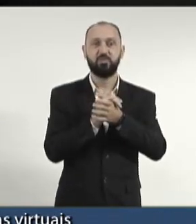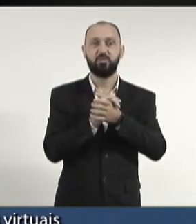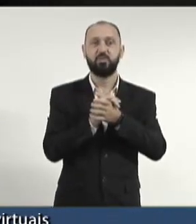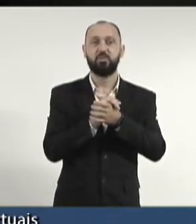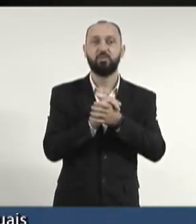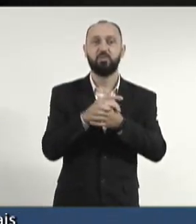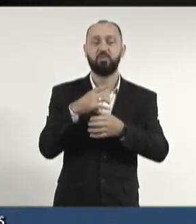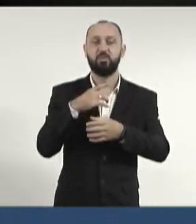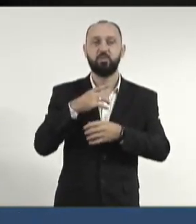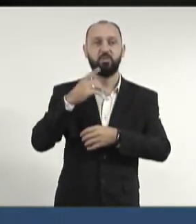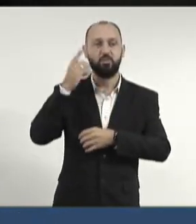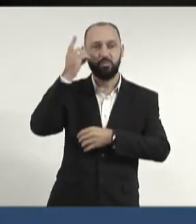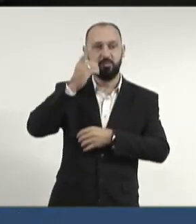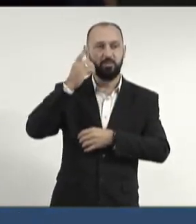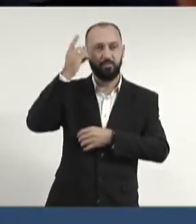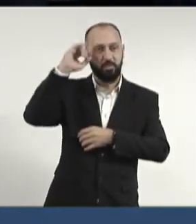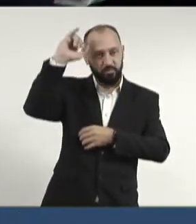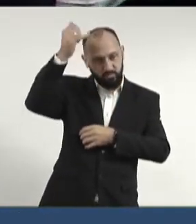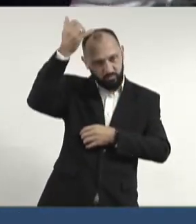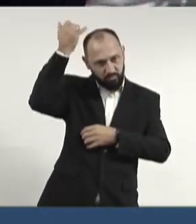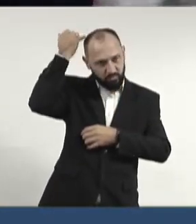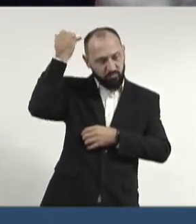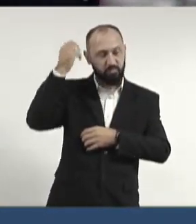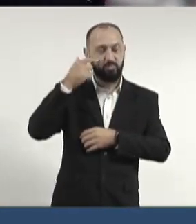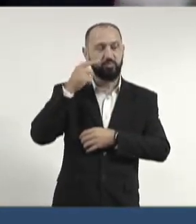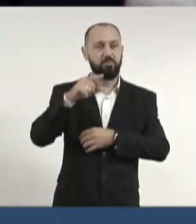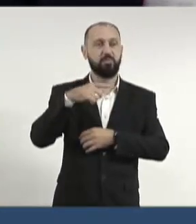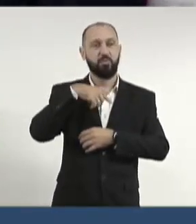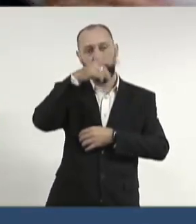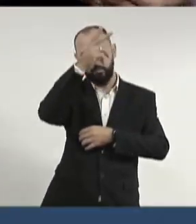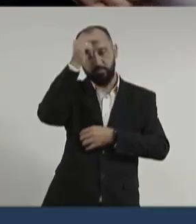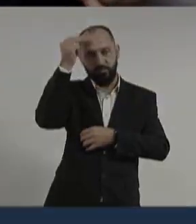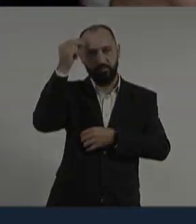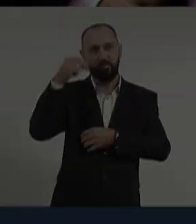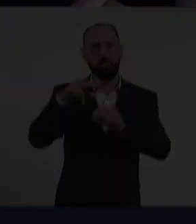o deputado Júnior Prefeito, um assunto que a gente acompanhou muito pelo Mato Grosso.